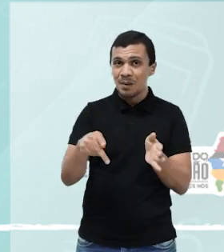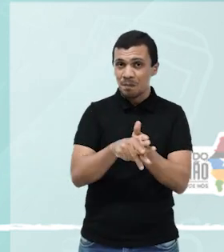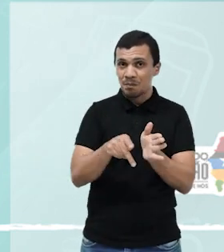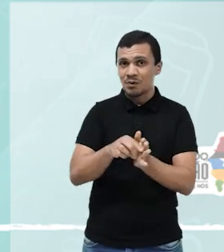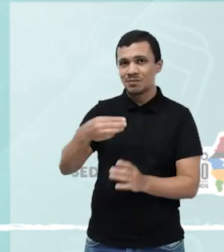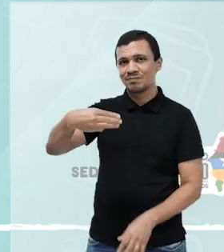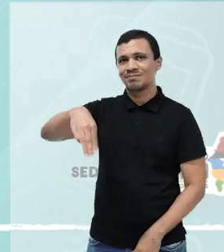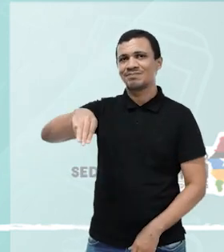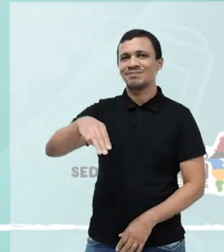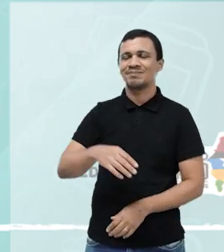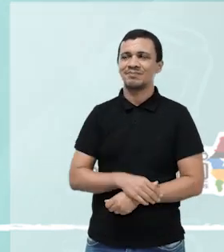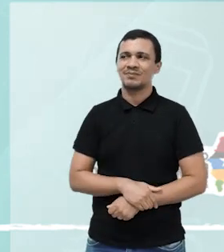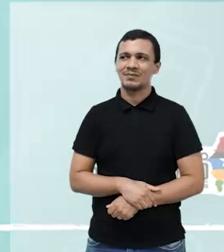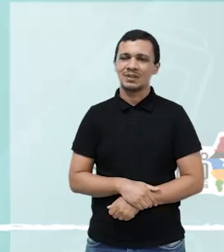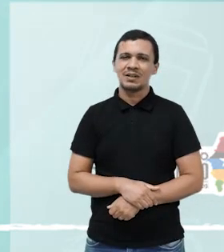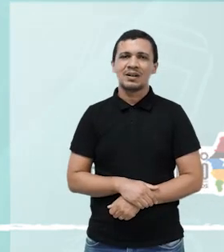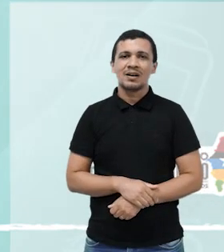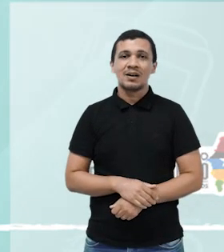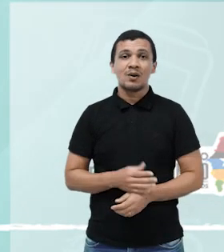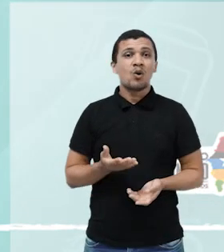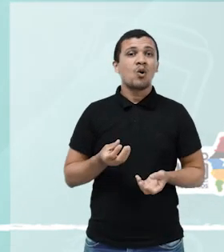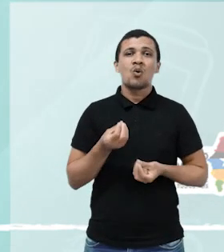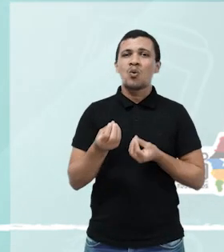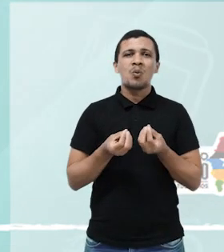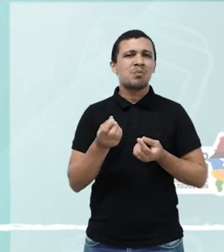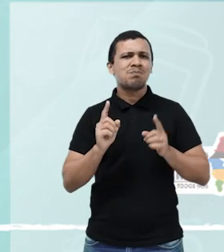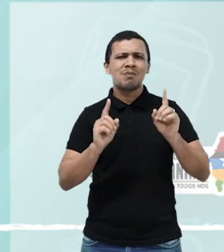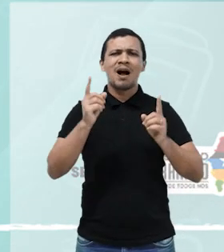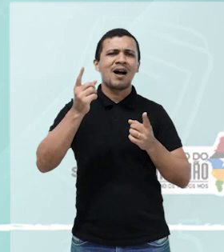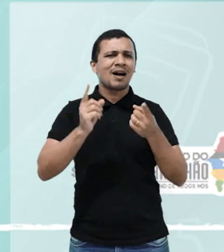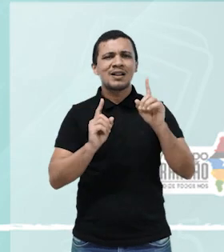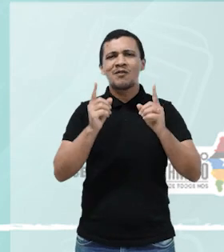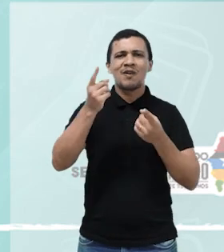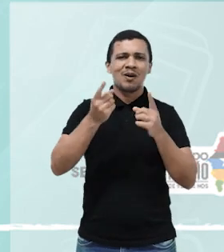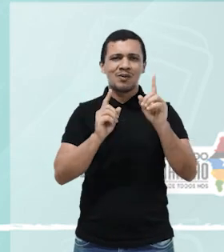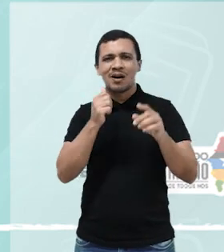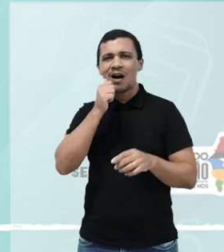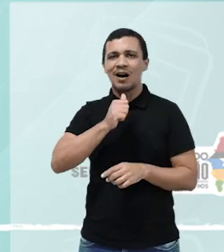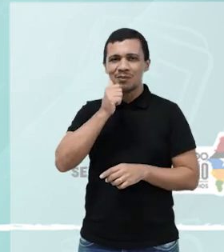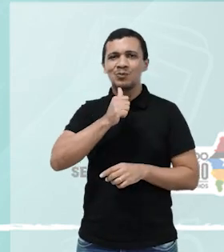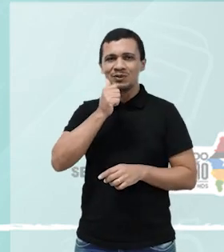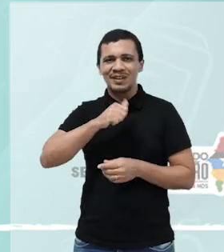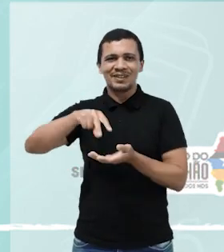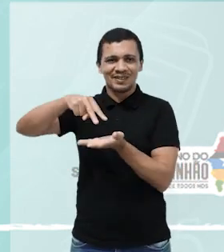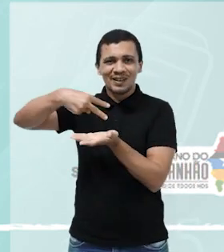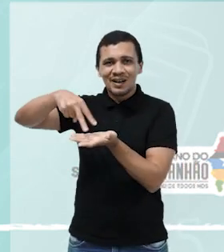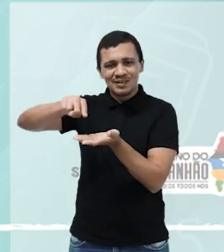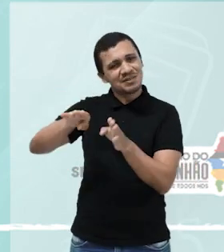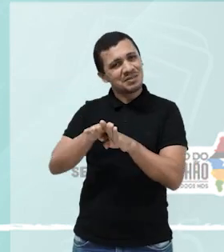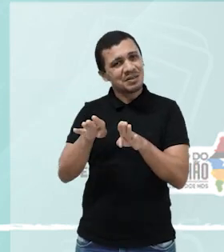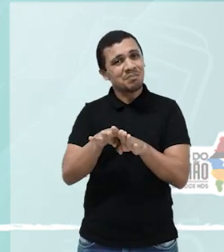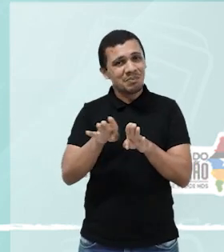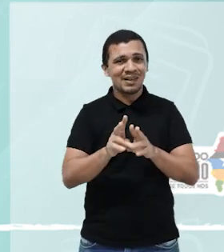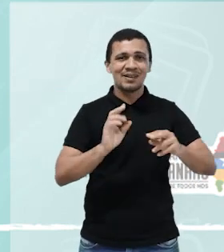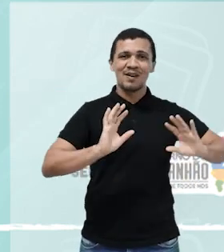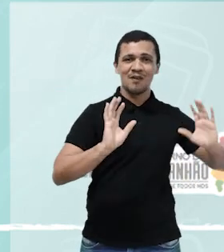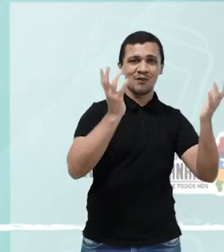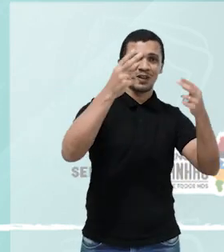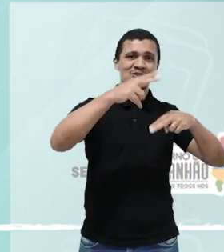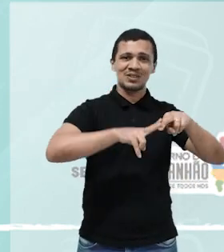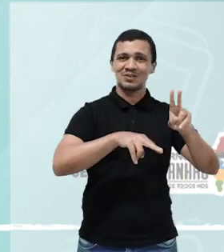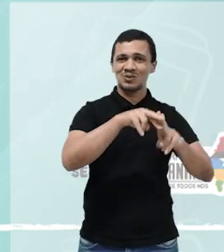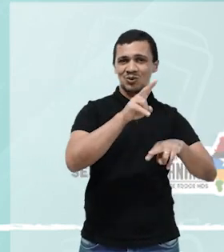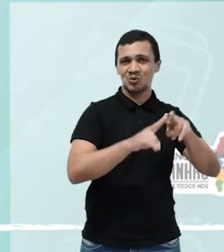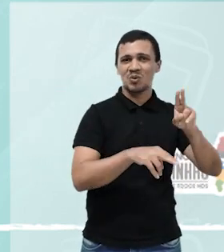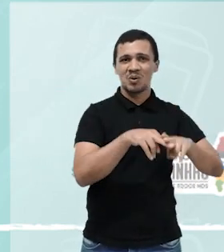No carnaval, as coreiras, elas dançam, mas também dançam no São João. E você pode ter tambor de crioula durante o ano inteiro no Estado